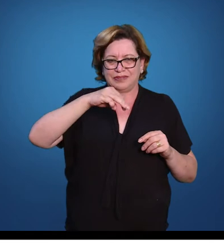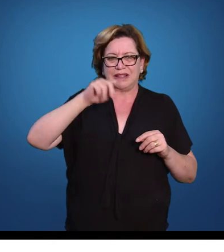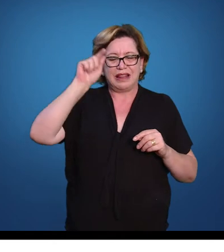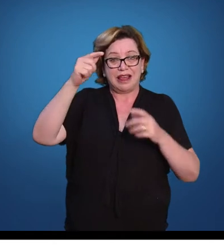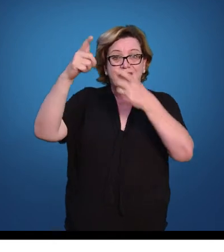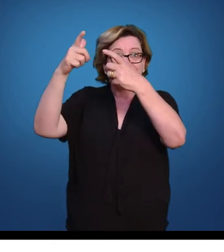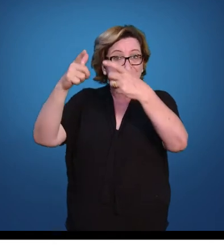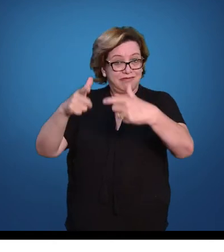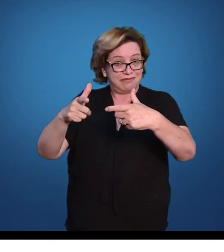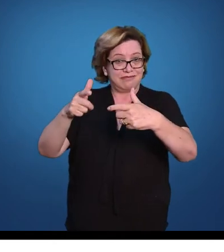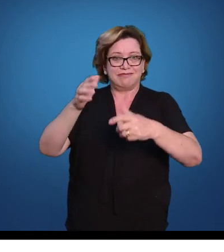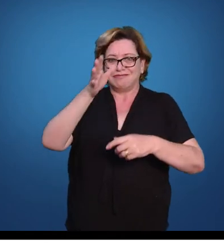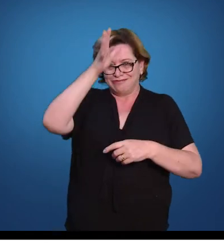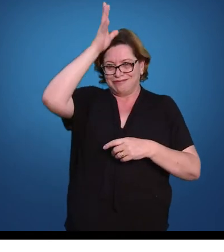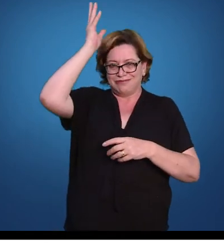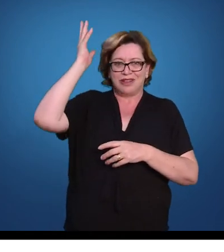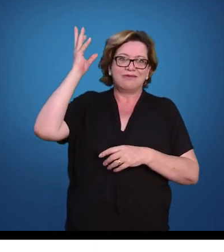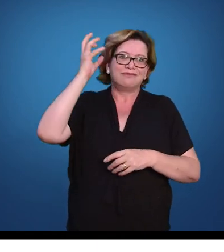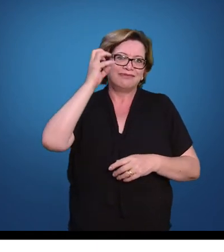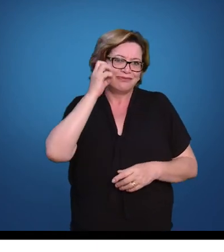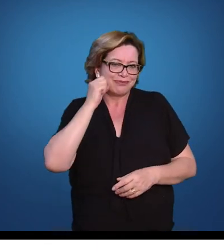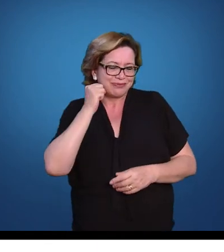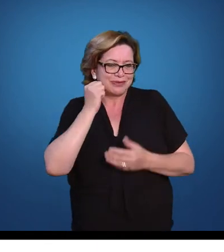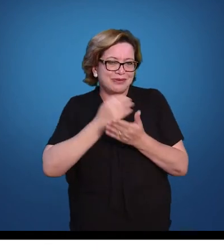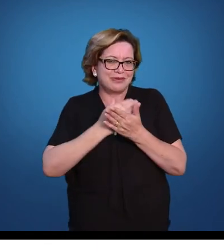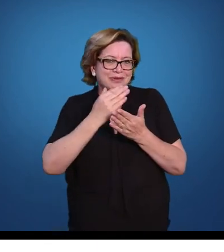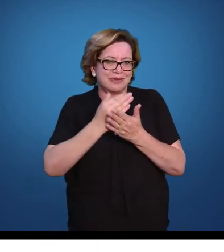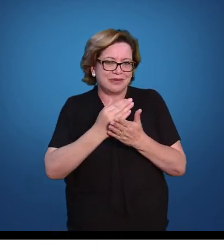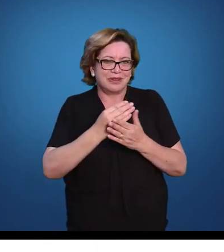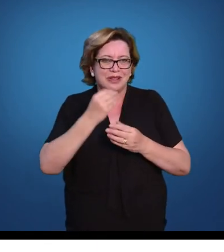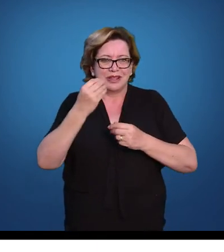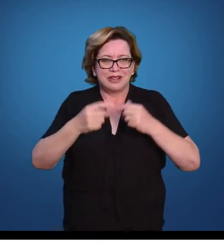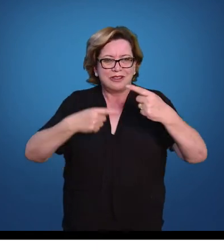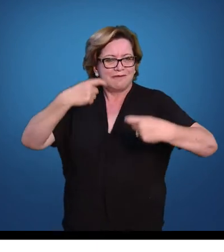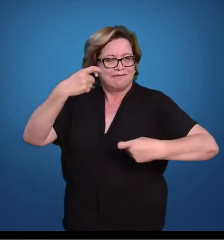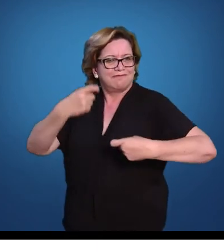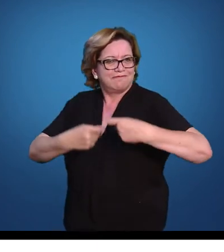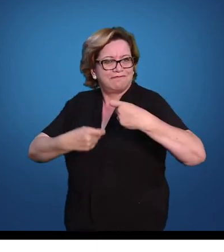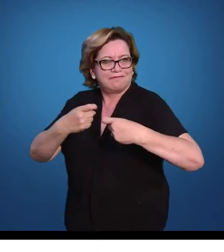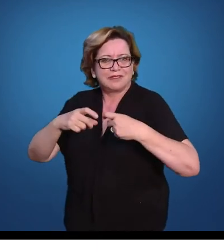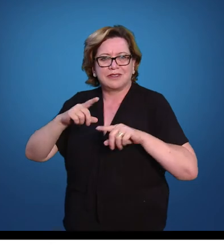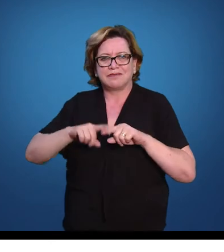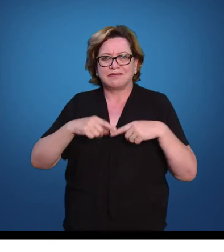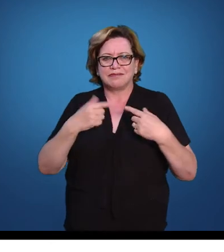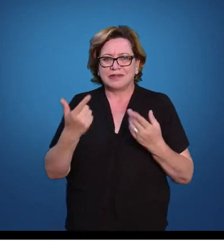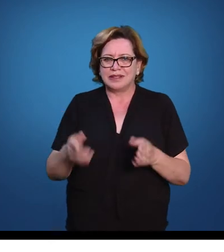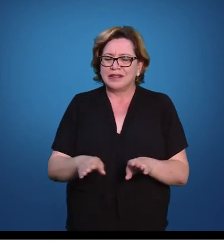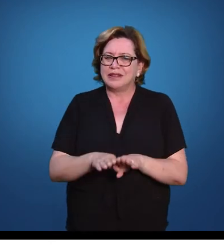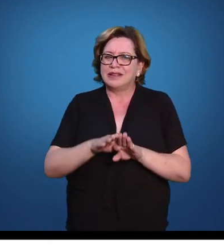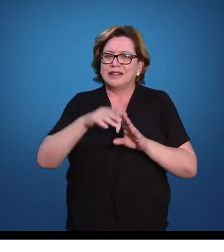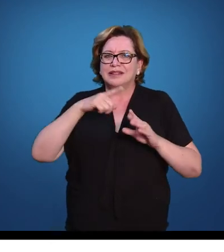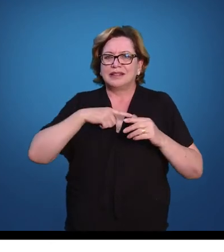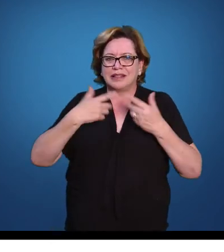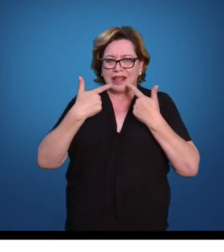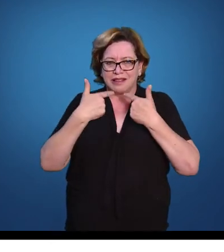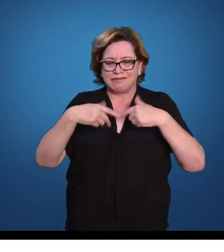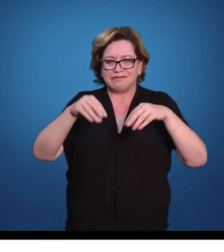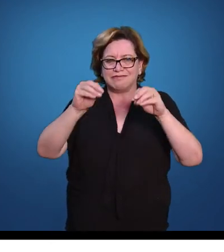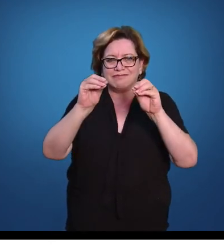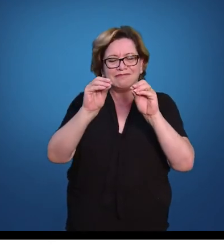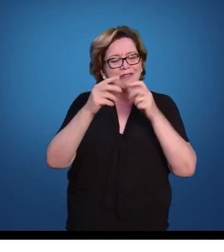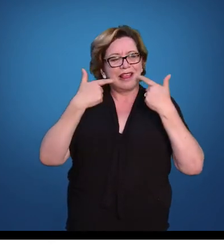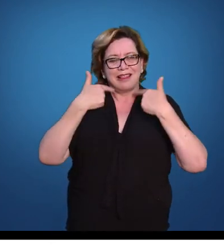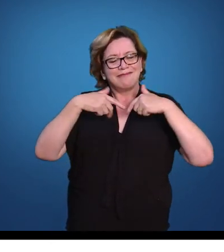conquistada a partir de questões de território, mas há também uma questão linguística importante, porque o latim passa a ser